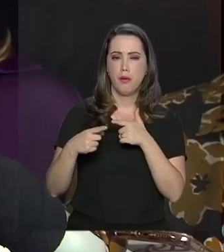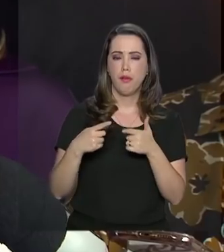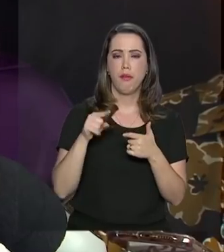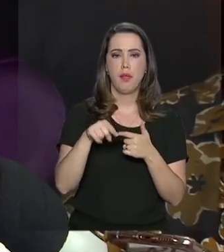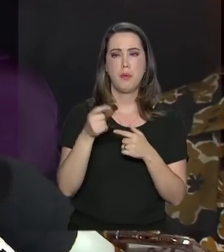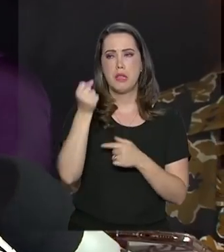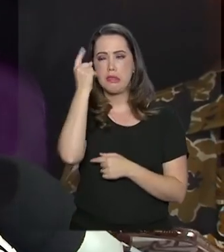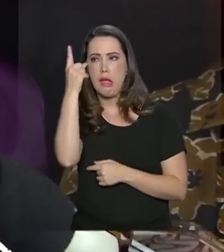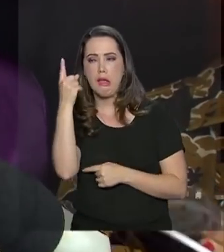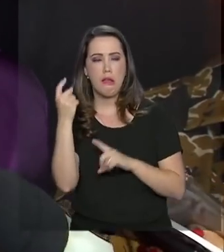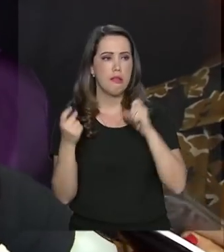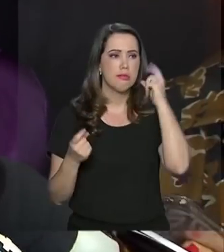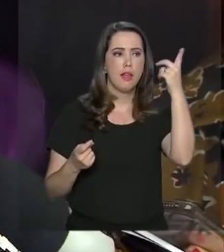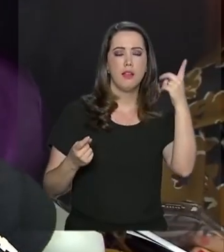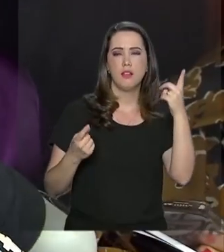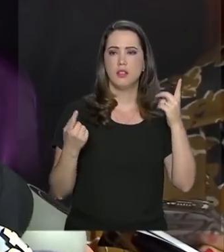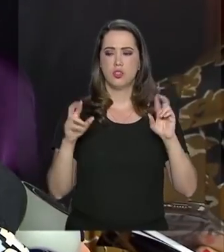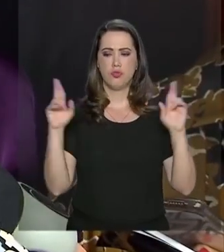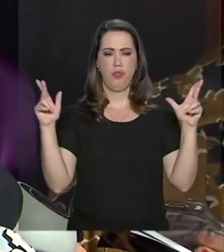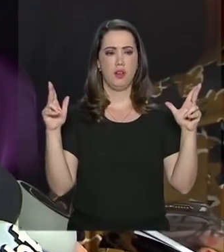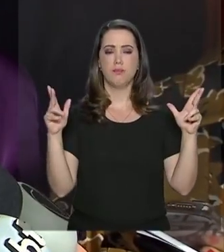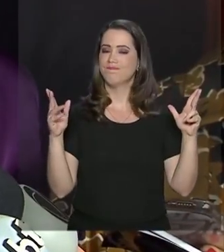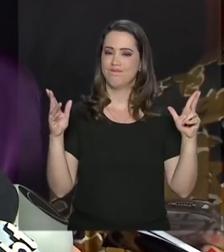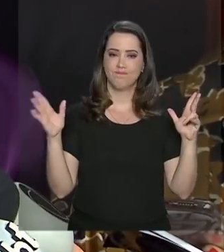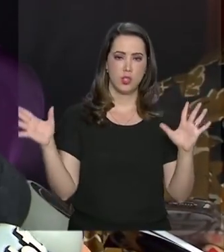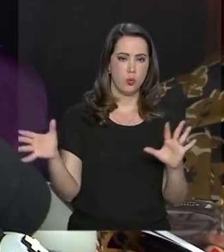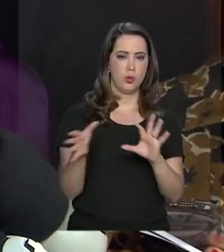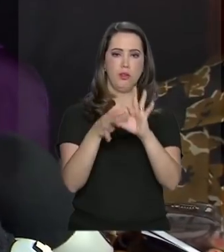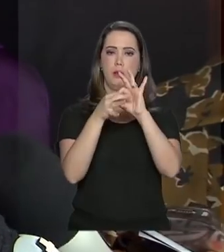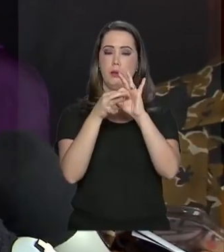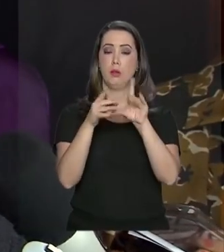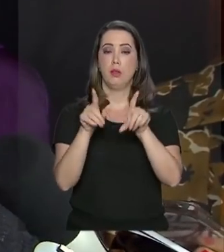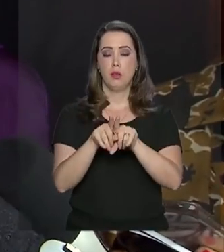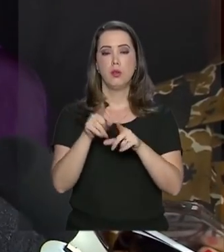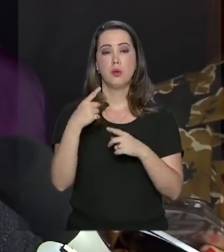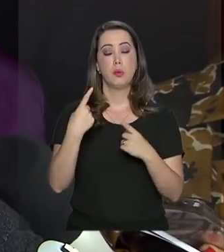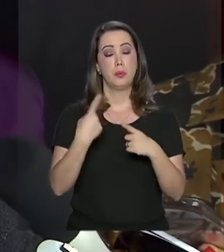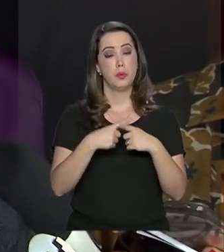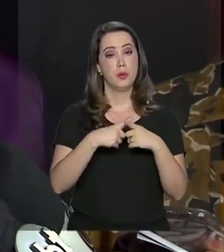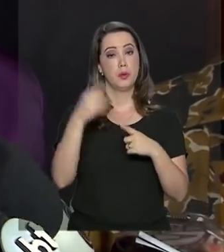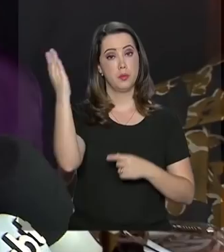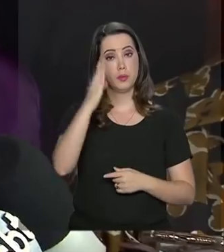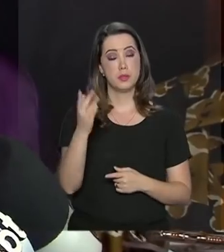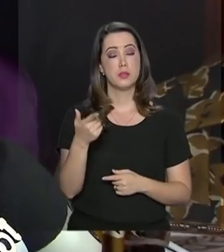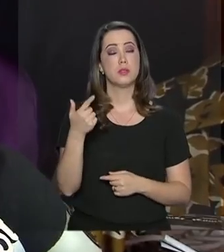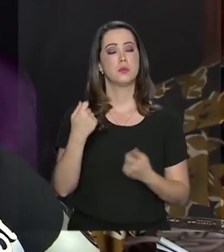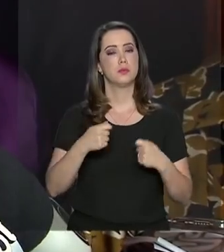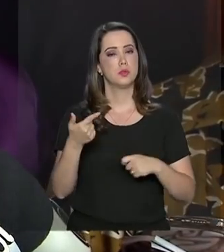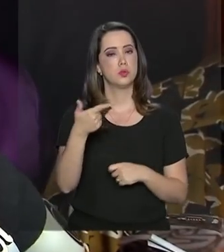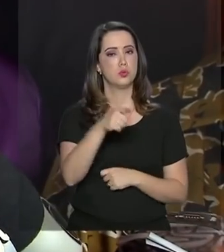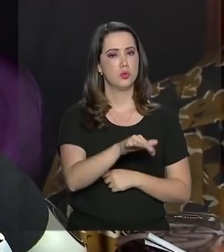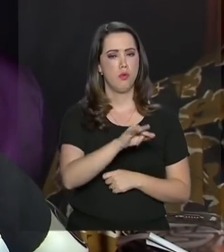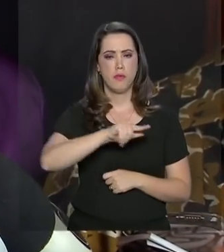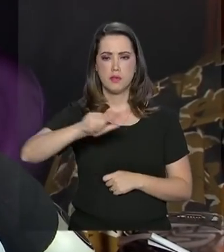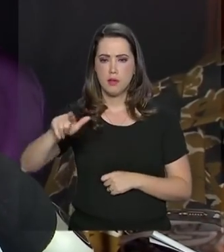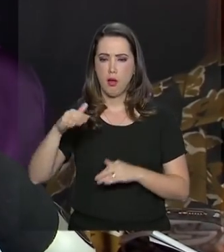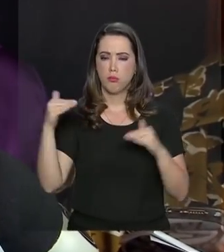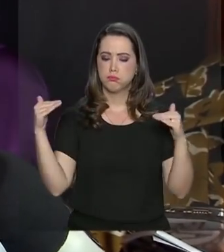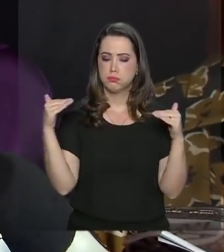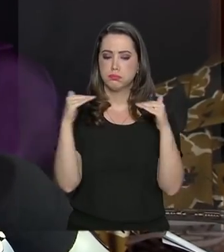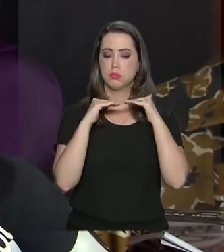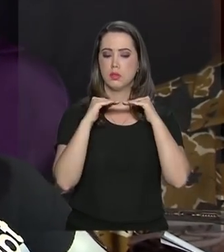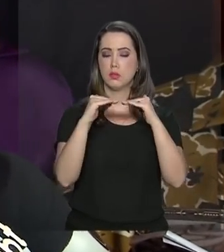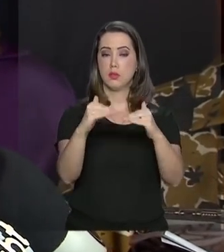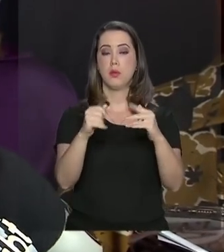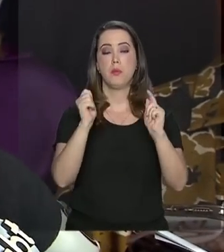vista ideológico, porque nós precisamos fazer o Brasil recuperar o seu equilíbrio fiscal, para que o Brasil possa